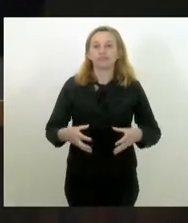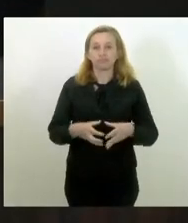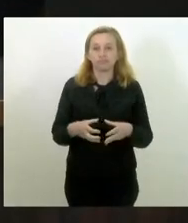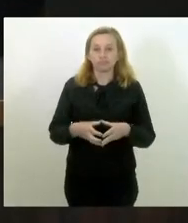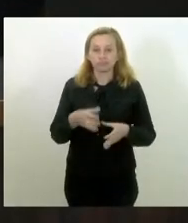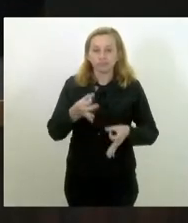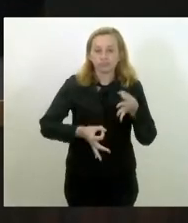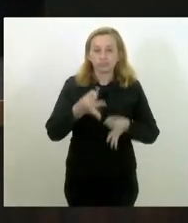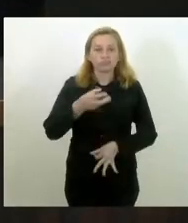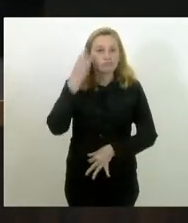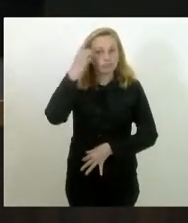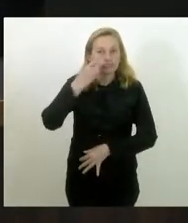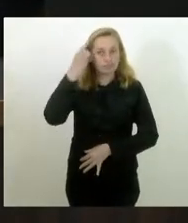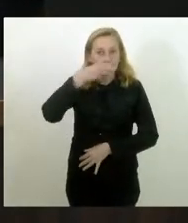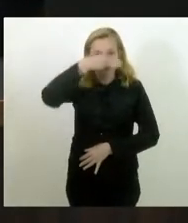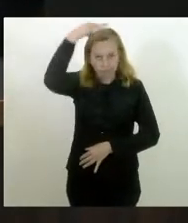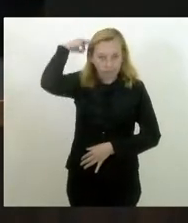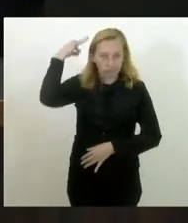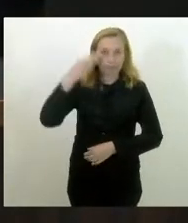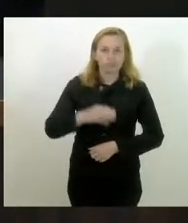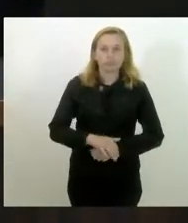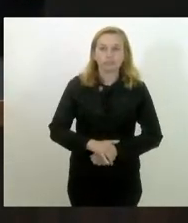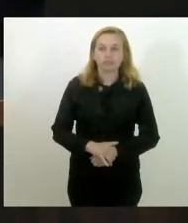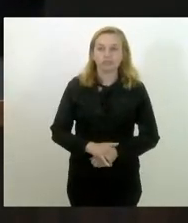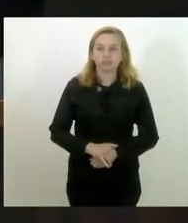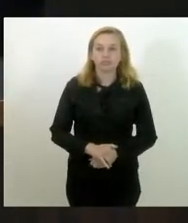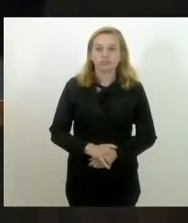Constituição e Justiça, deputado Márcio Pacheco.